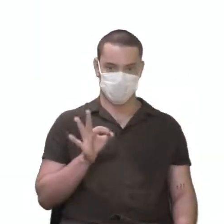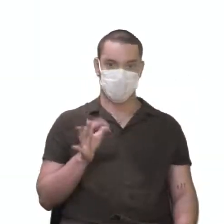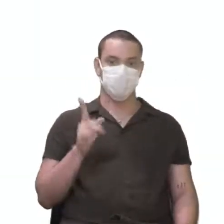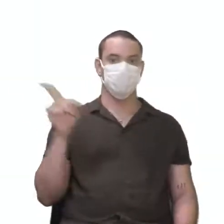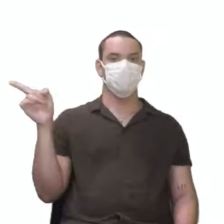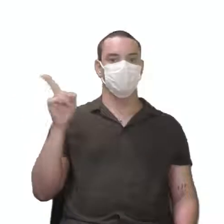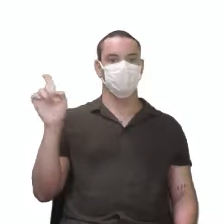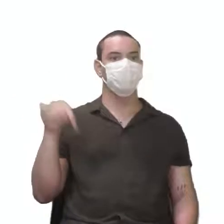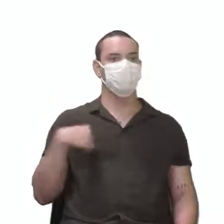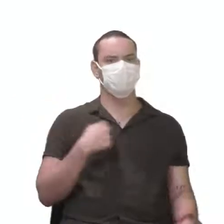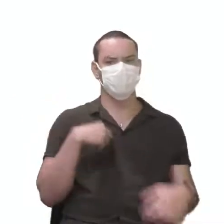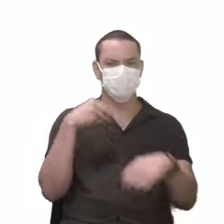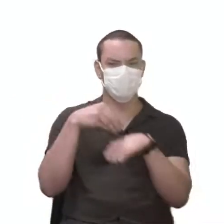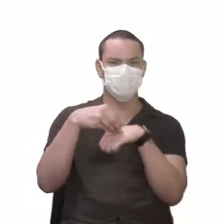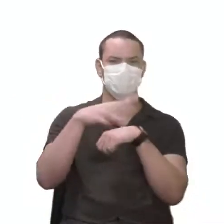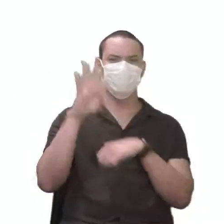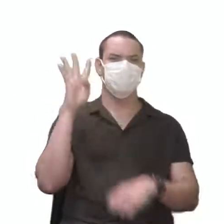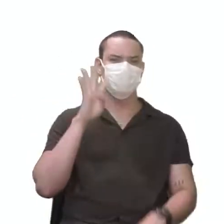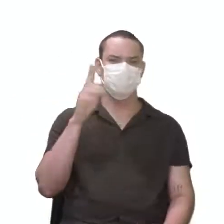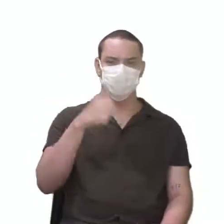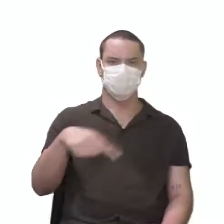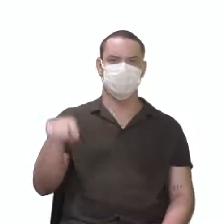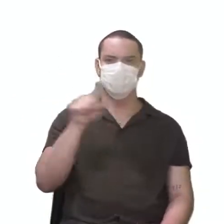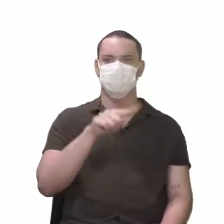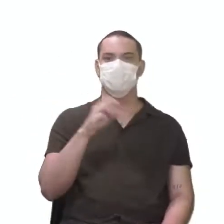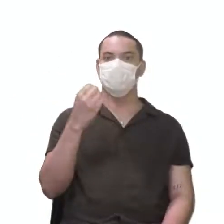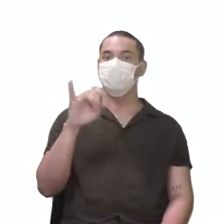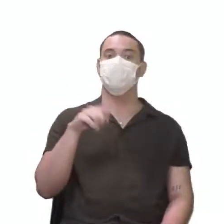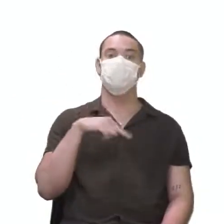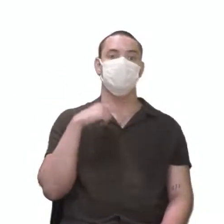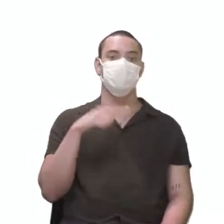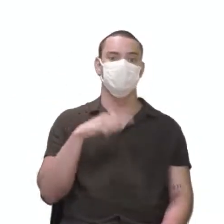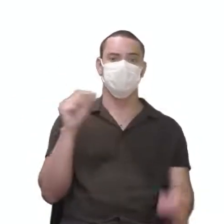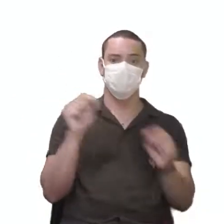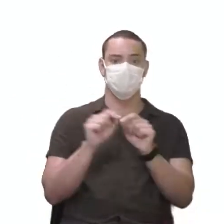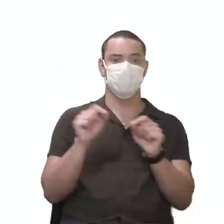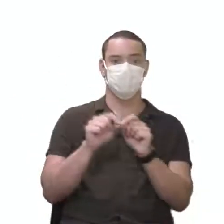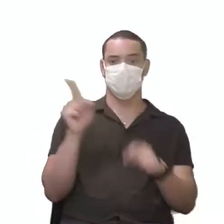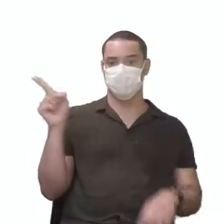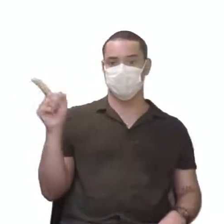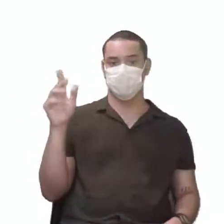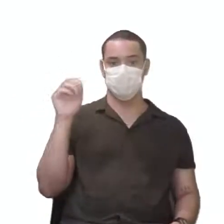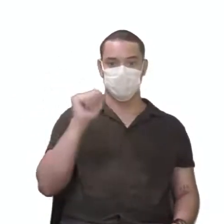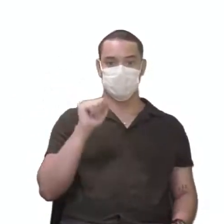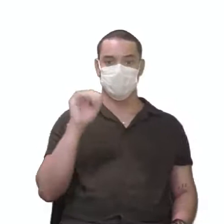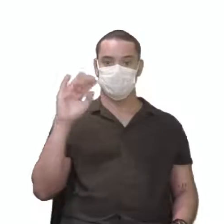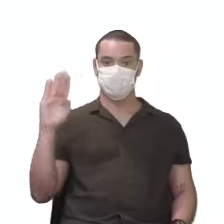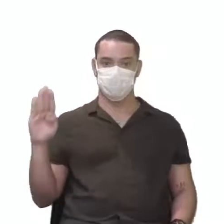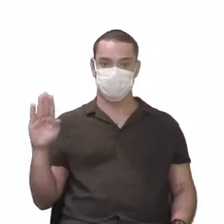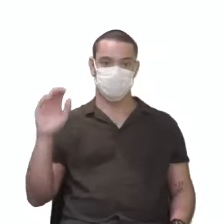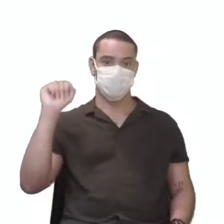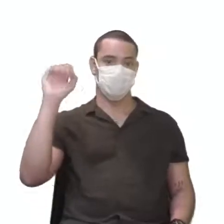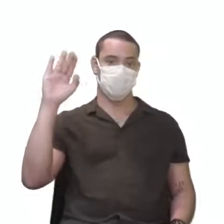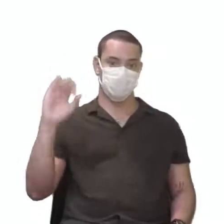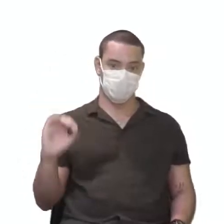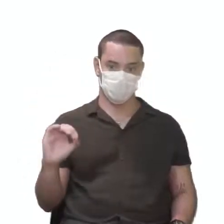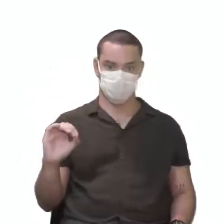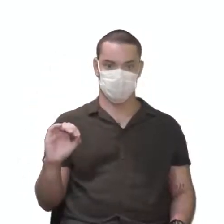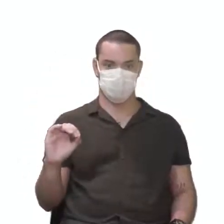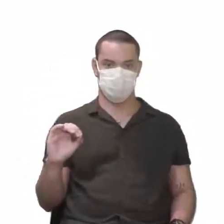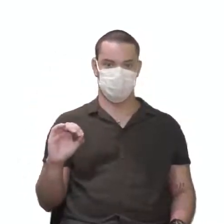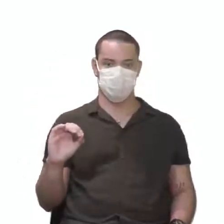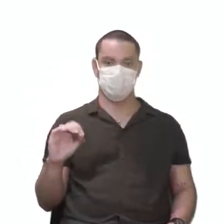E aqui a gente deu uma dica bem bacana pra você. Quando você tiver alguma dúvida, você monta a tabelinha. A, B, A, B e O